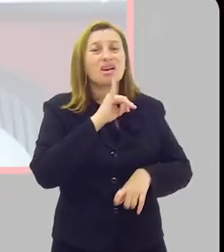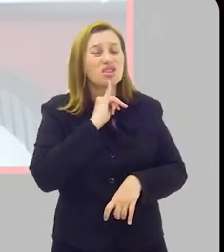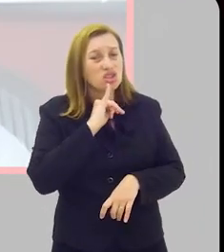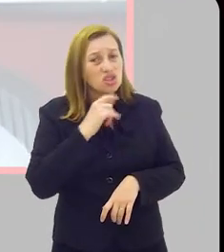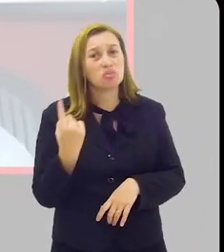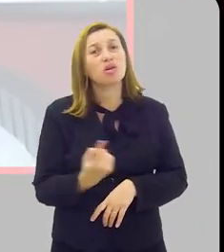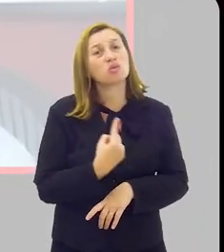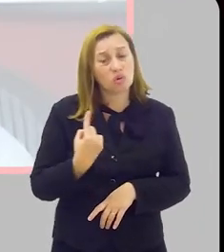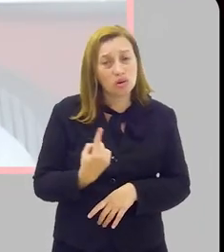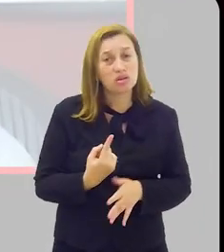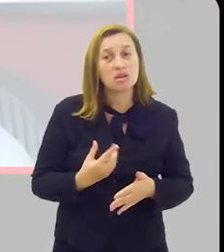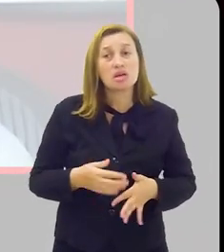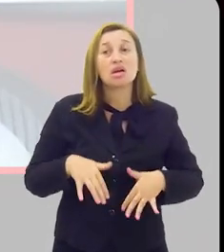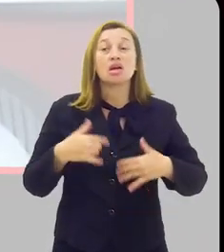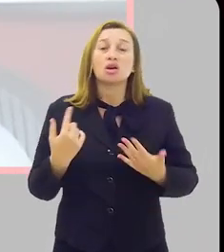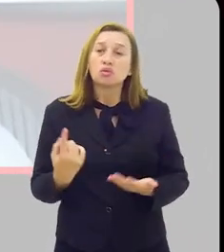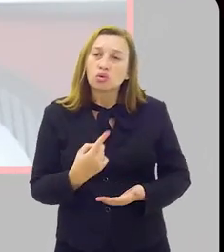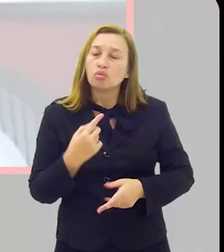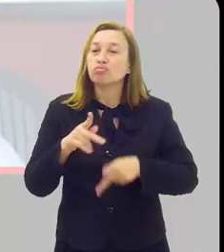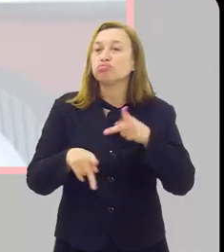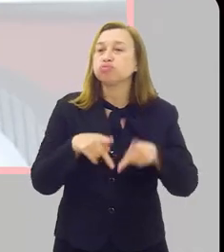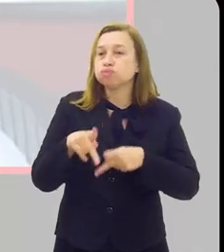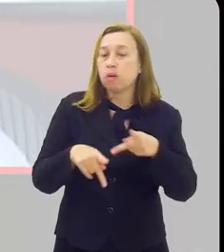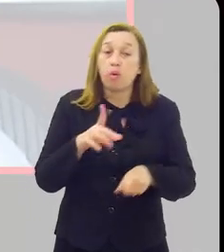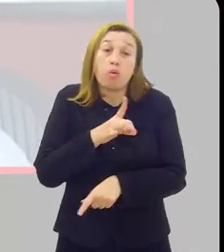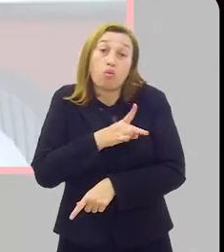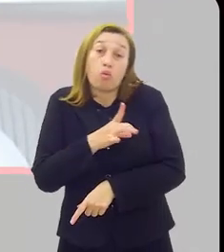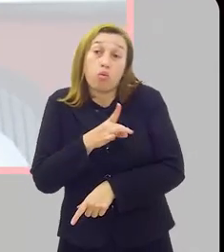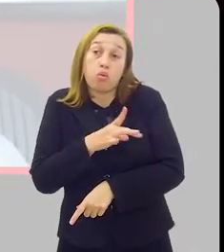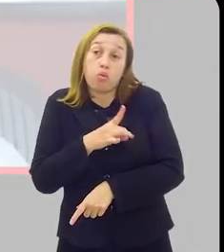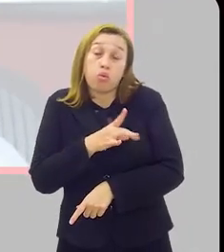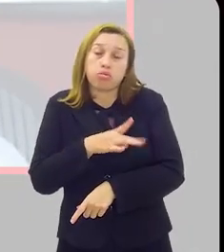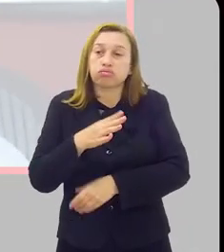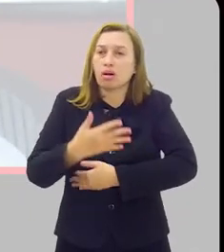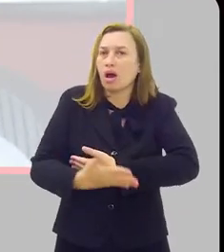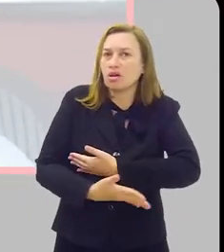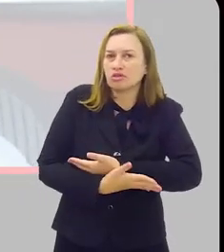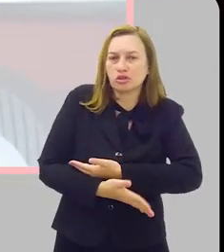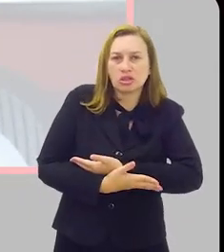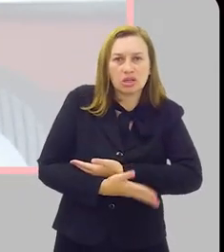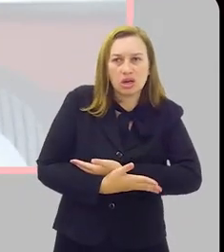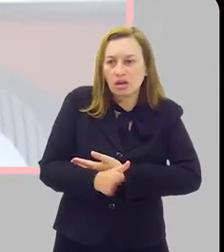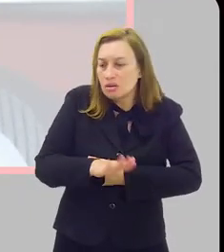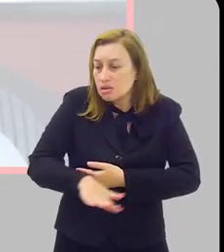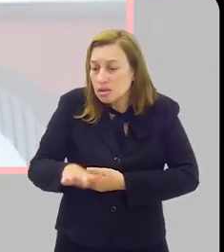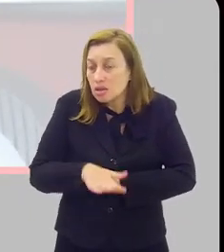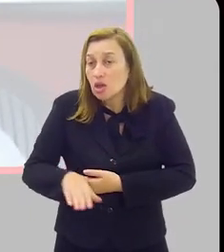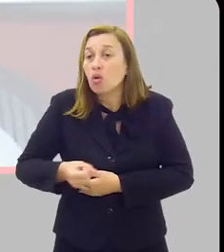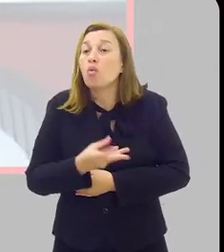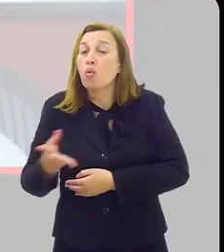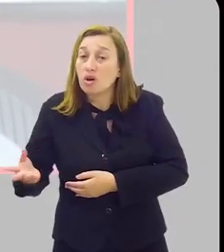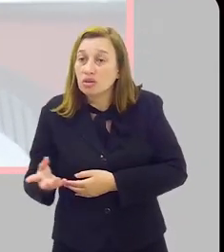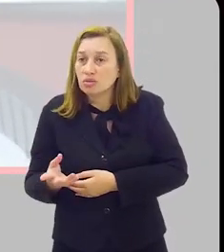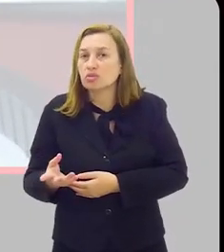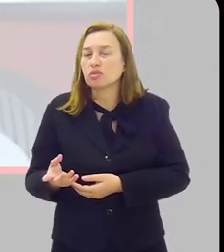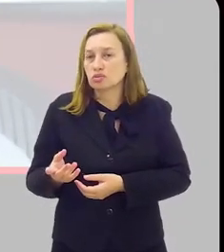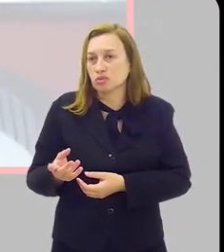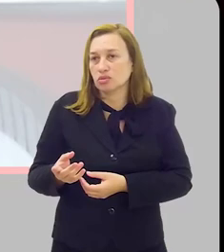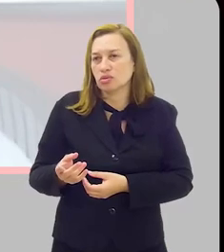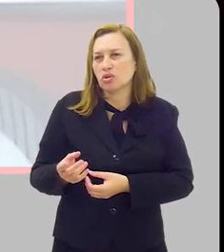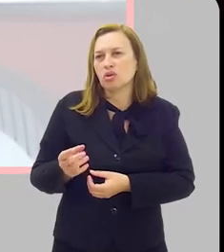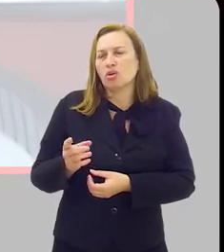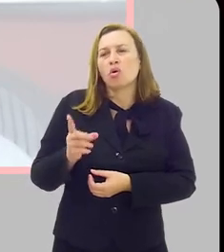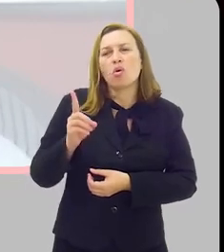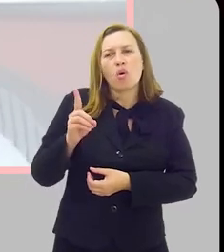triste para nós isso, né? E a nossa população se amedrontou. A questão das crianças, por exemplo, quantas vezes por